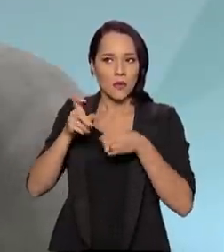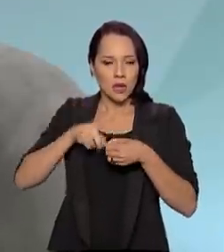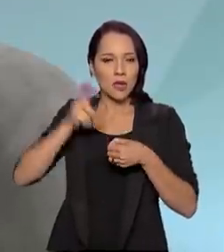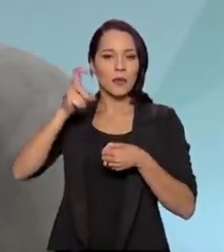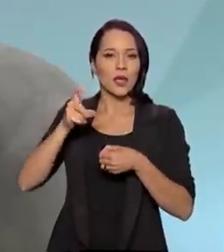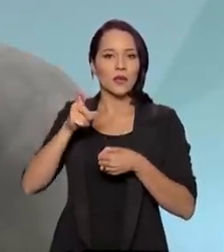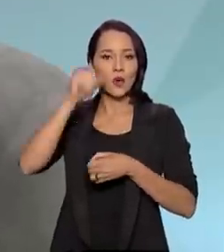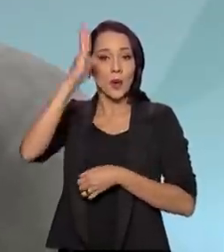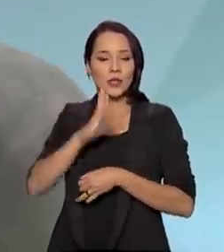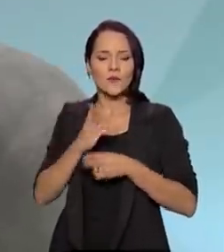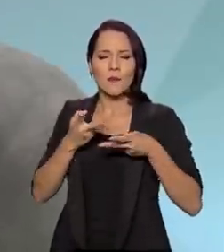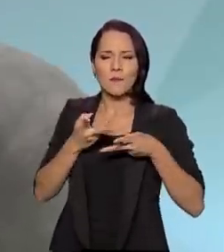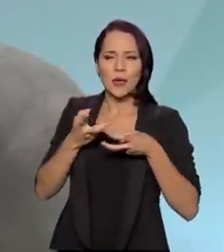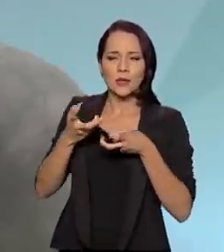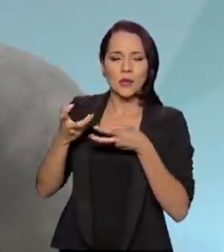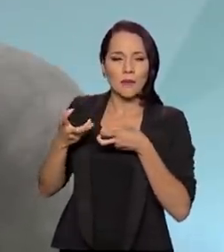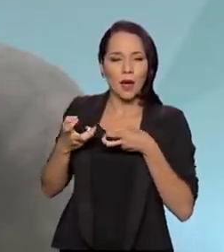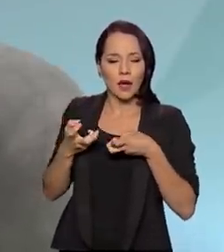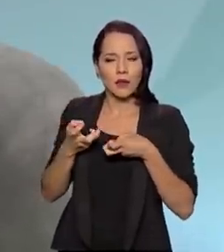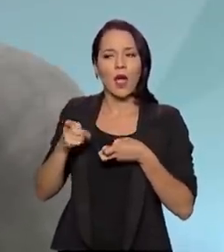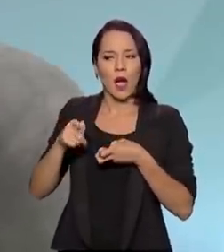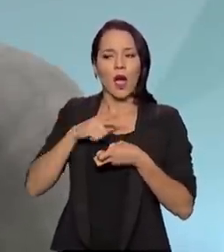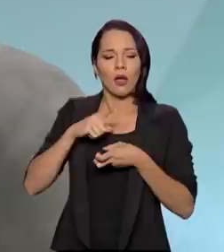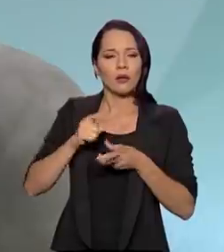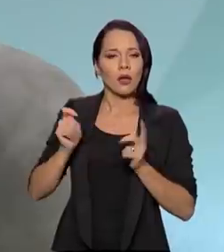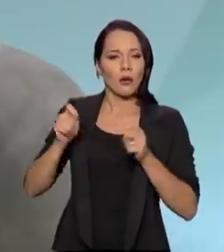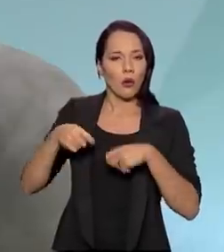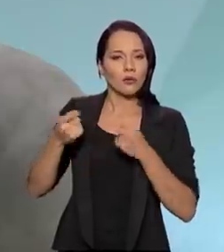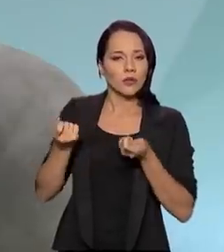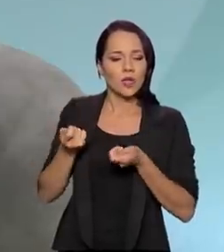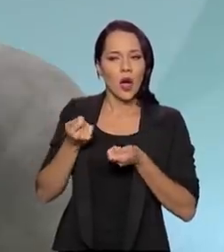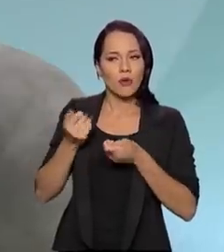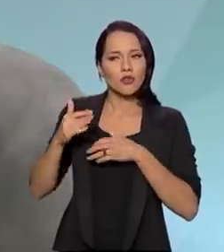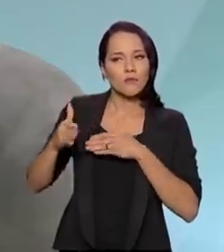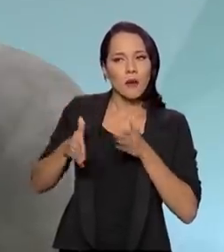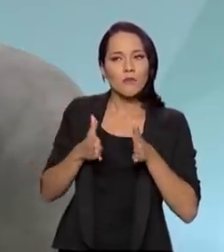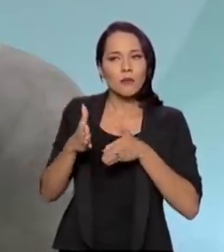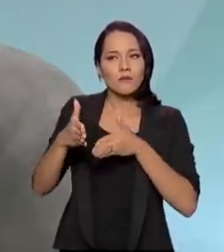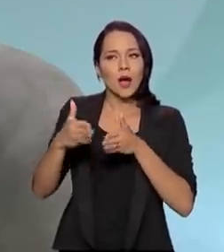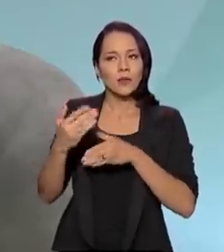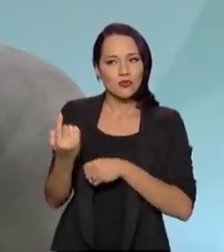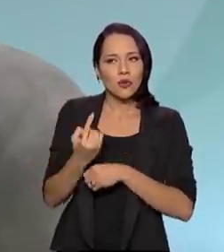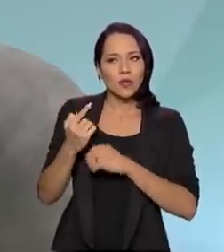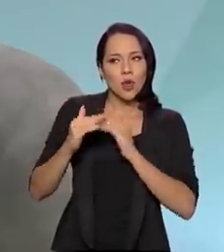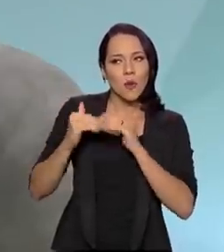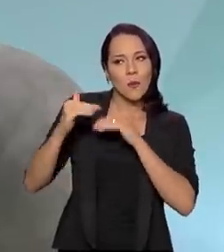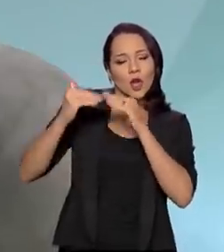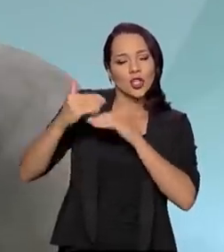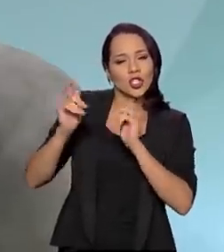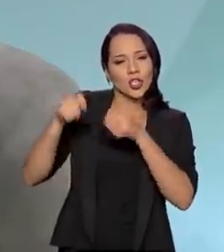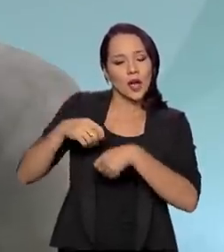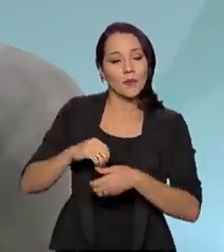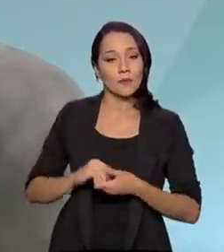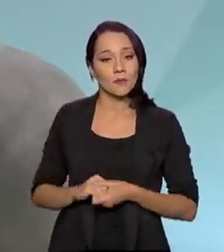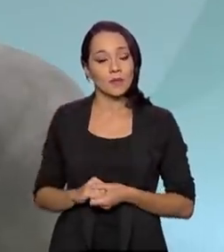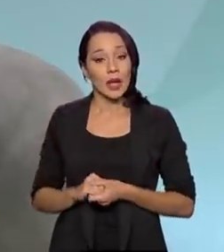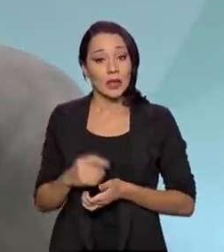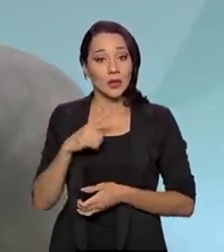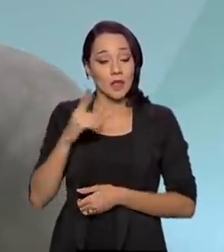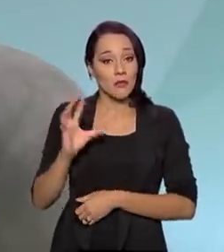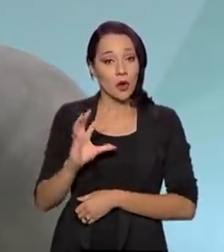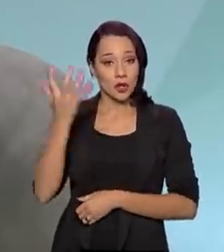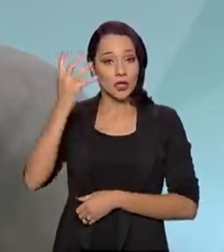Brasil foi percebendo que ele tinha condições de caminhar com as próprias pernas. Houve um incidente